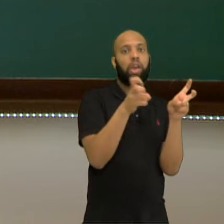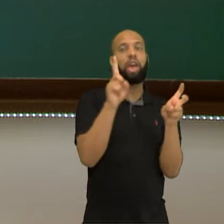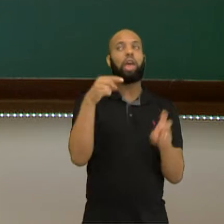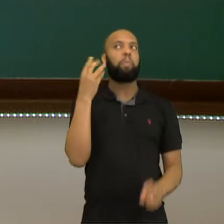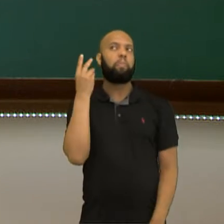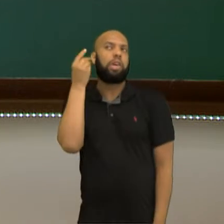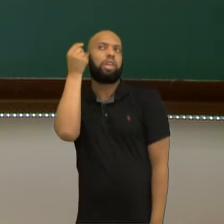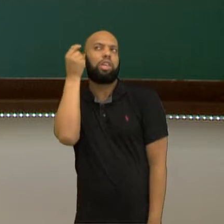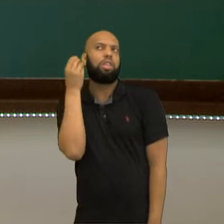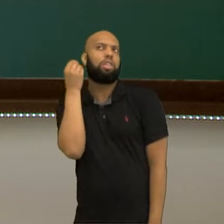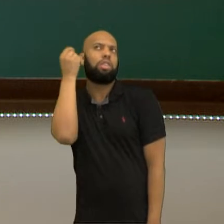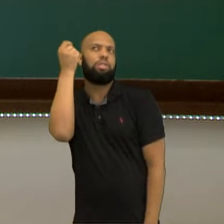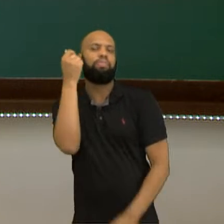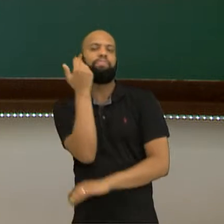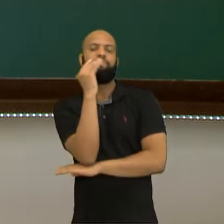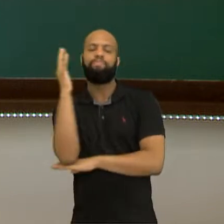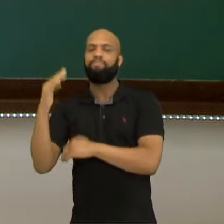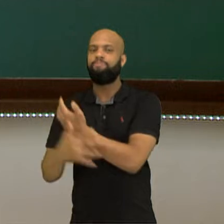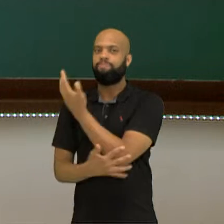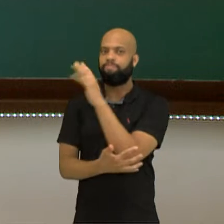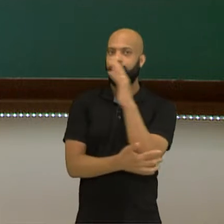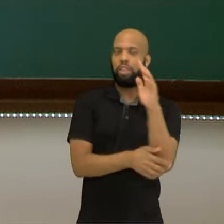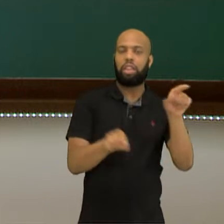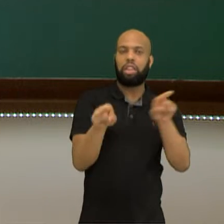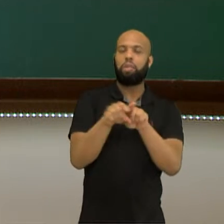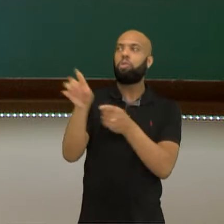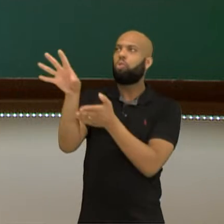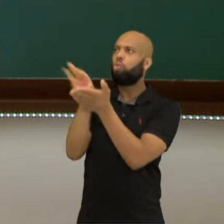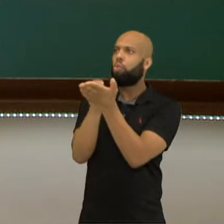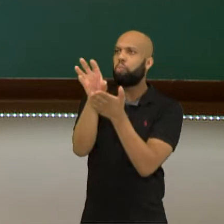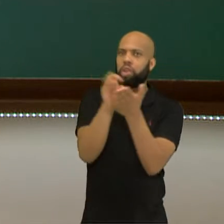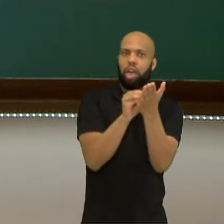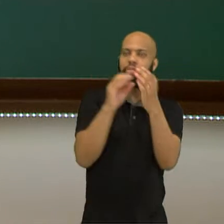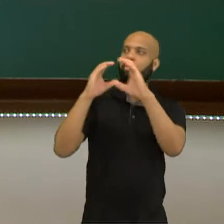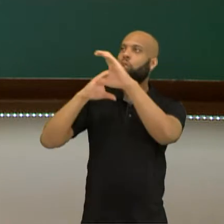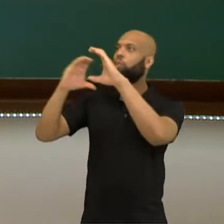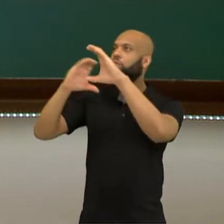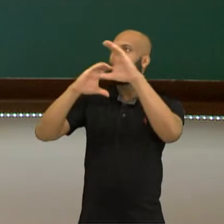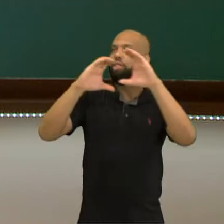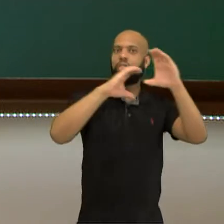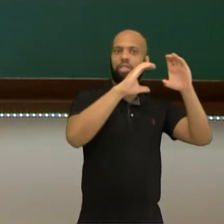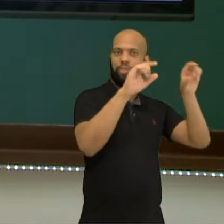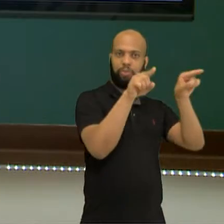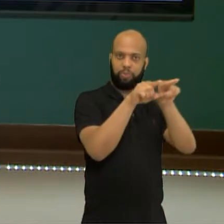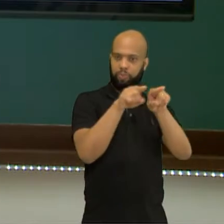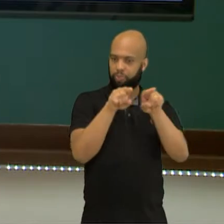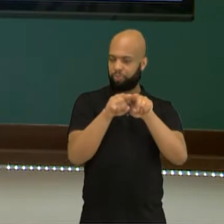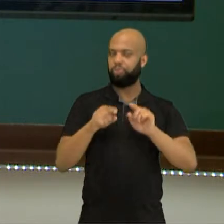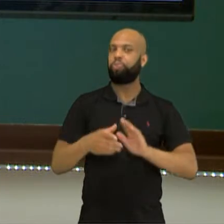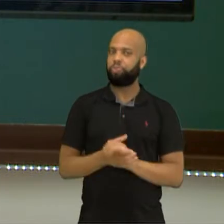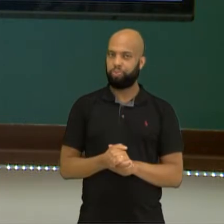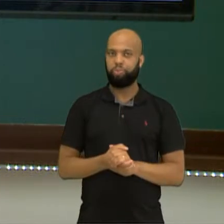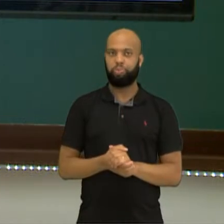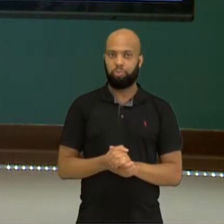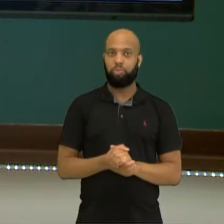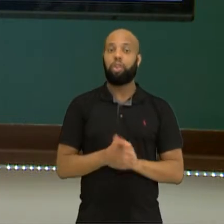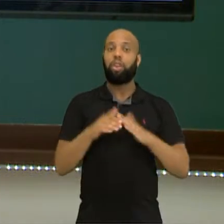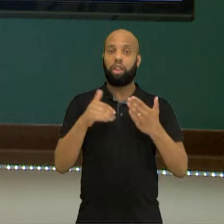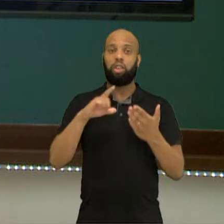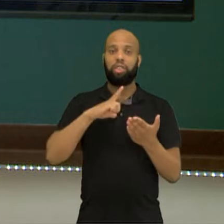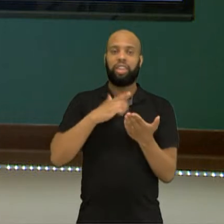natureza e passava a imitá-lo como forma de comunicação. Também, os estudos